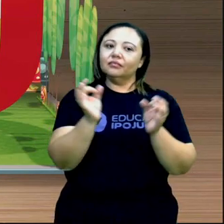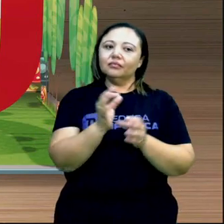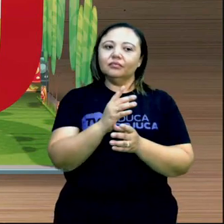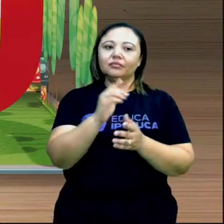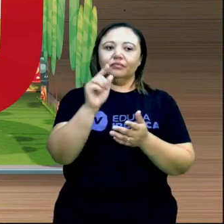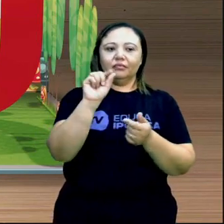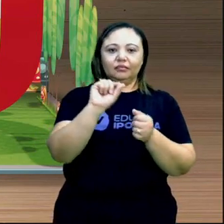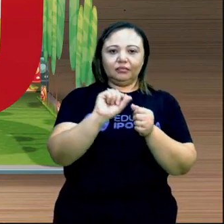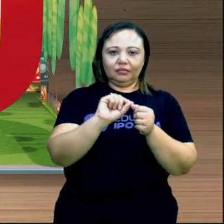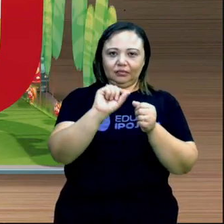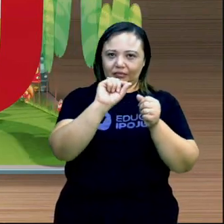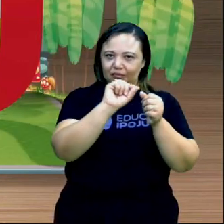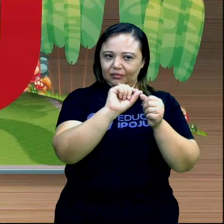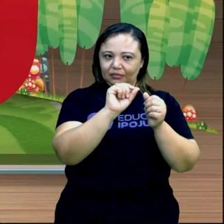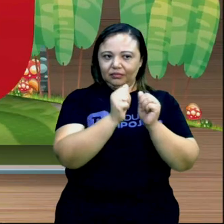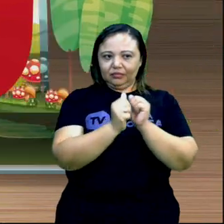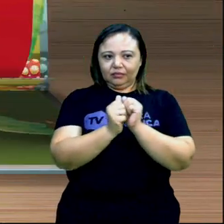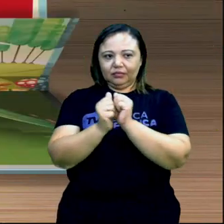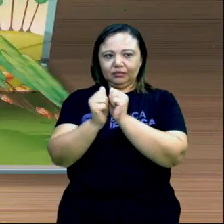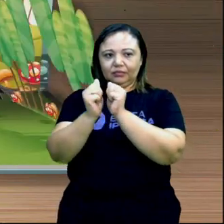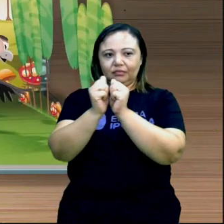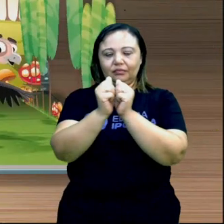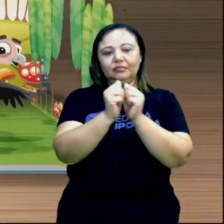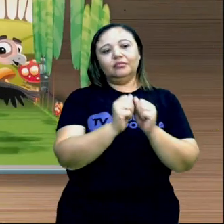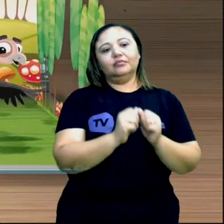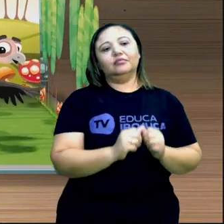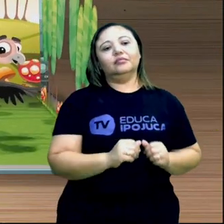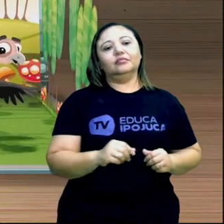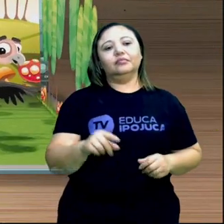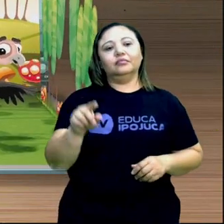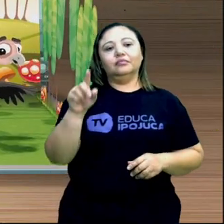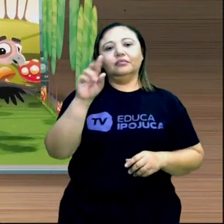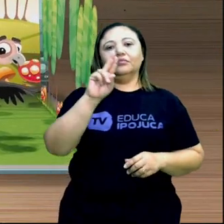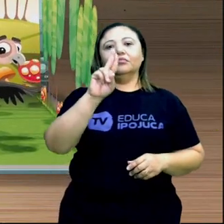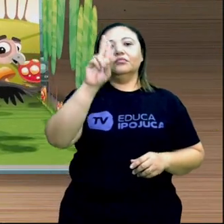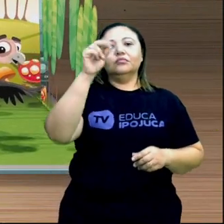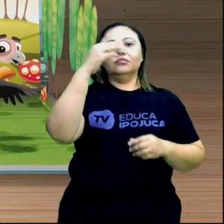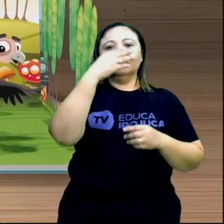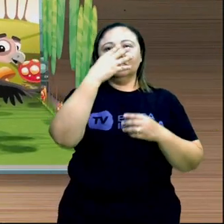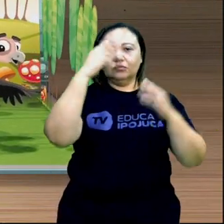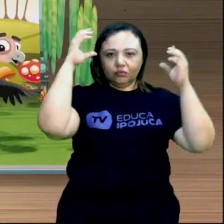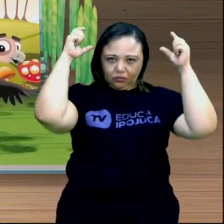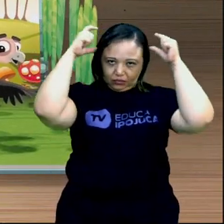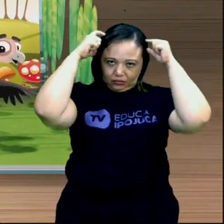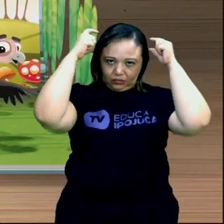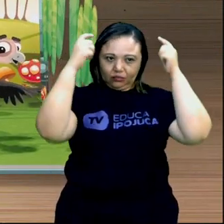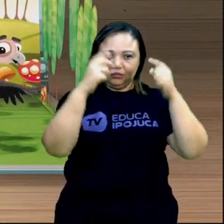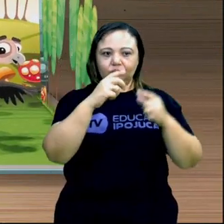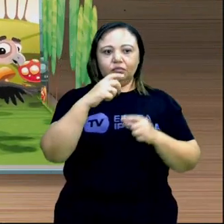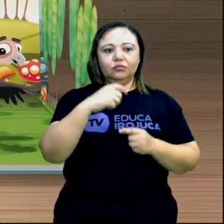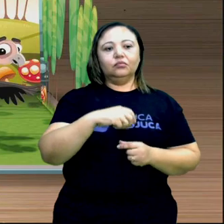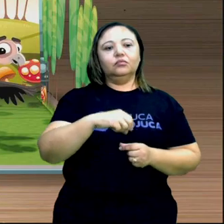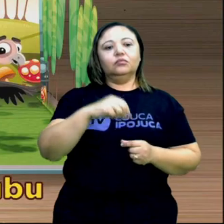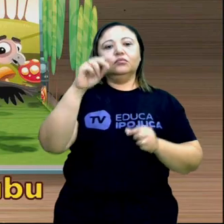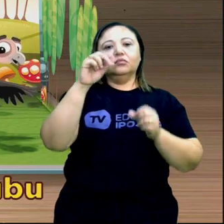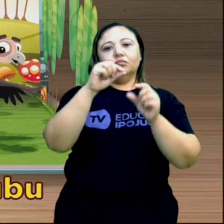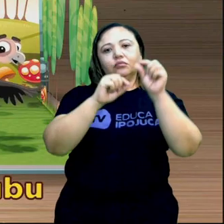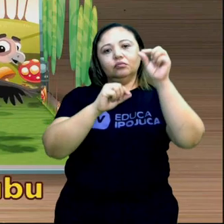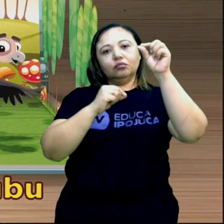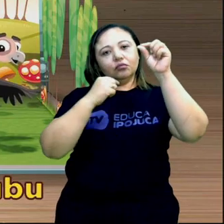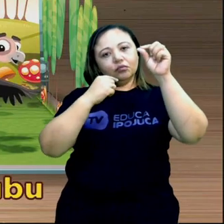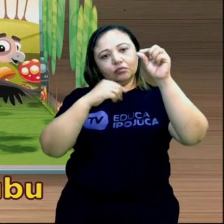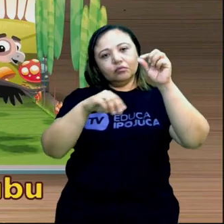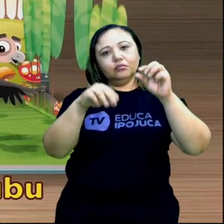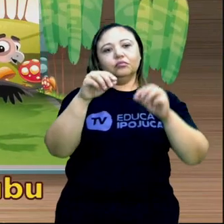vamos juntar. O de urso, o de uva, o